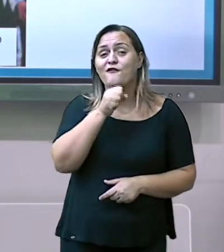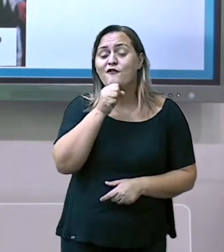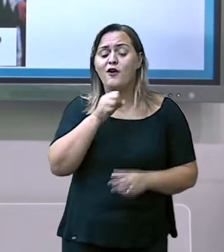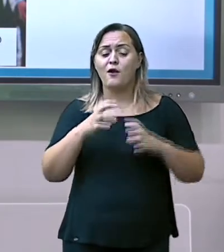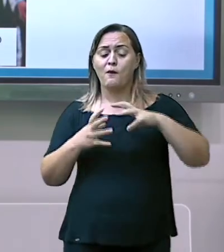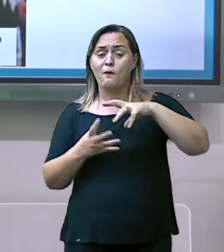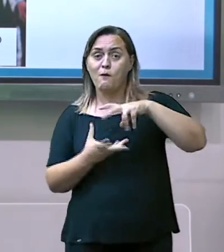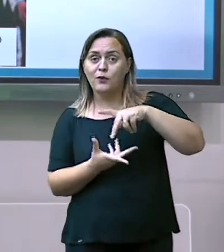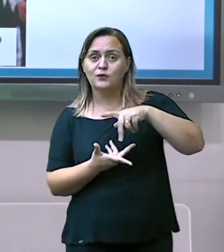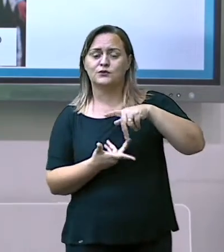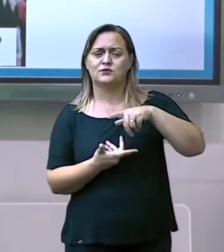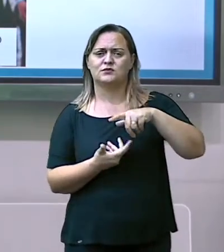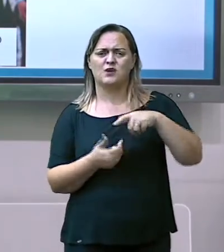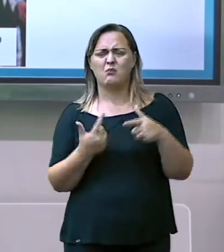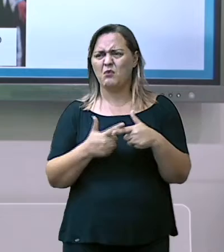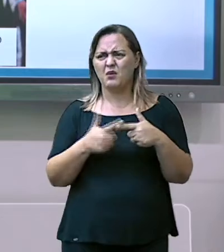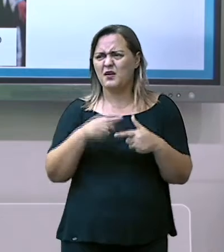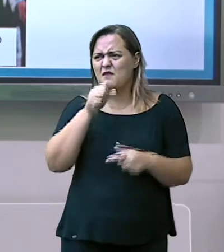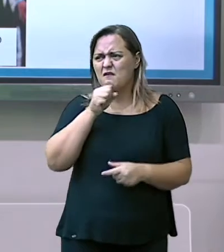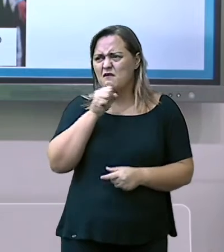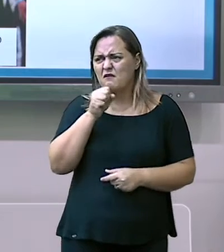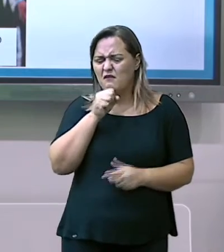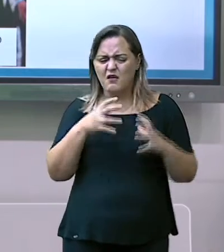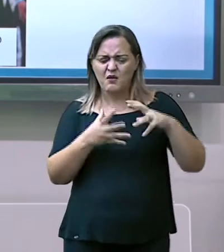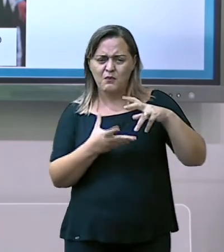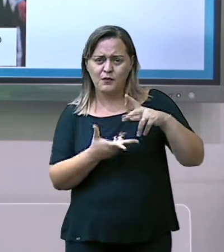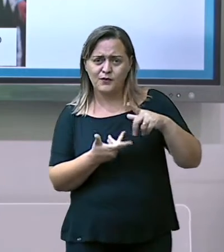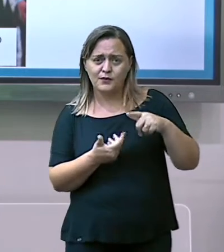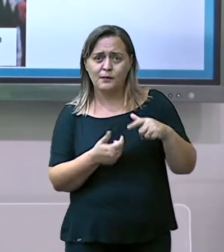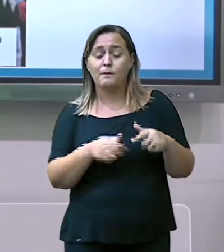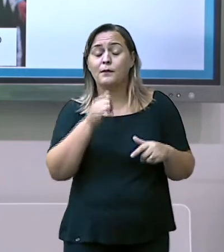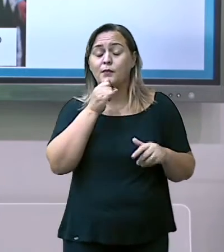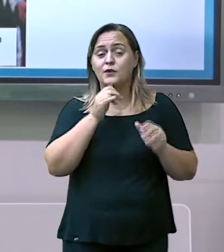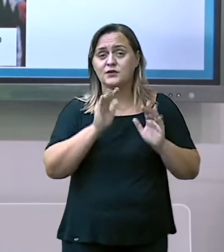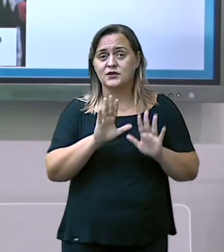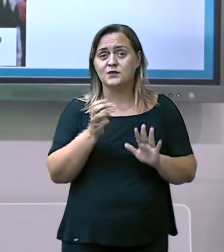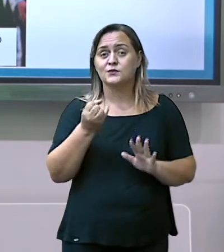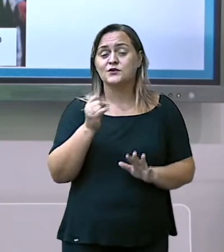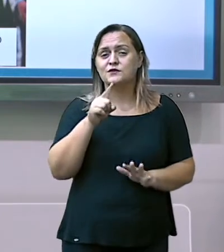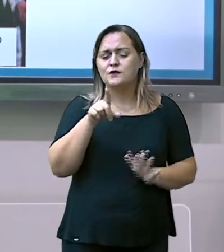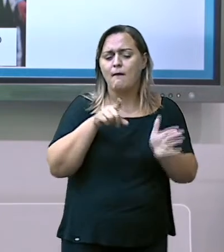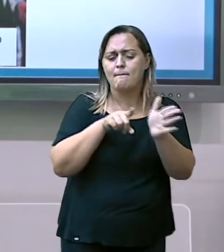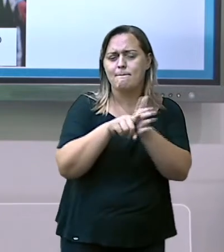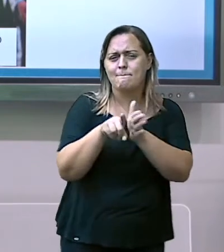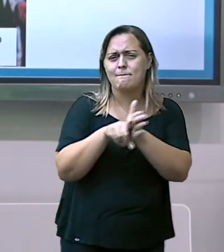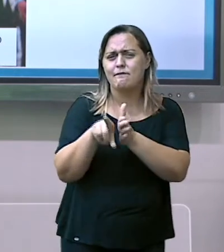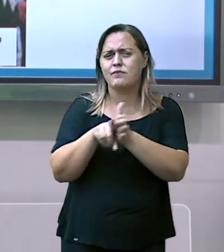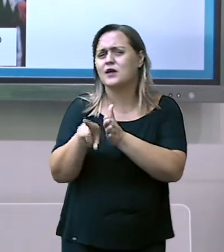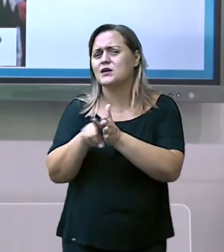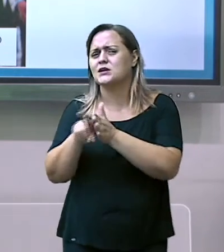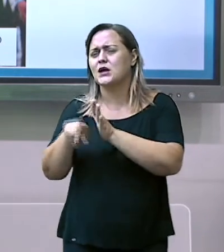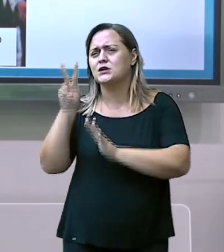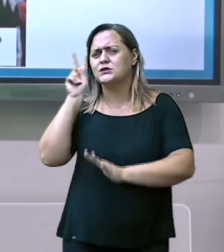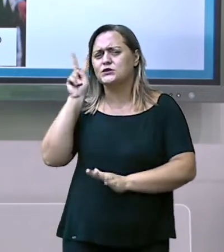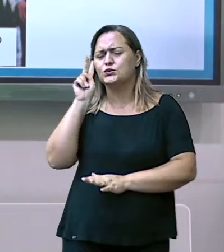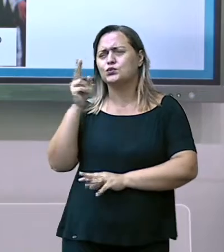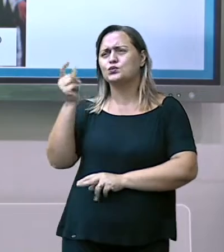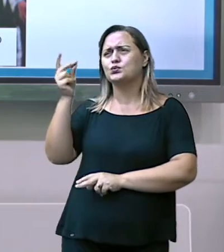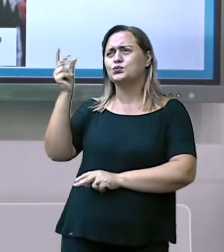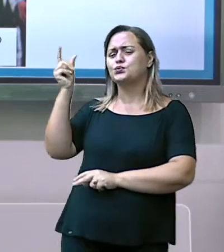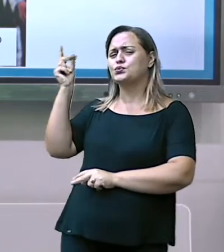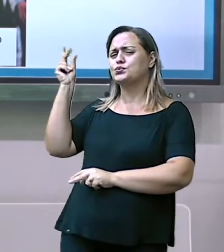humanidade, vamos consertar isso aqui, né? História da humanidade. Os primeiros